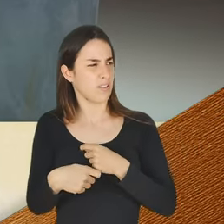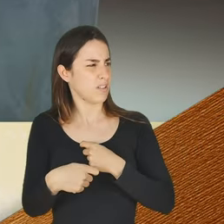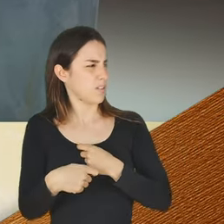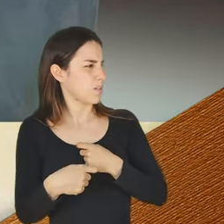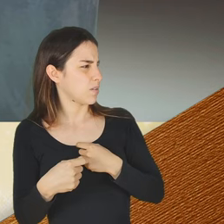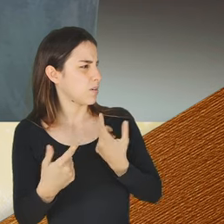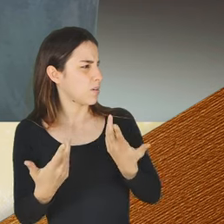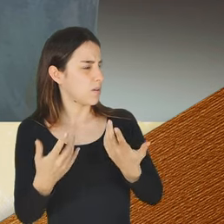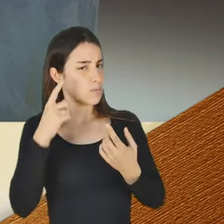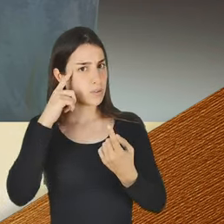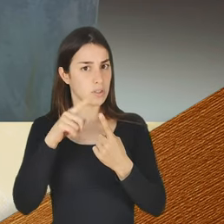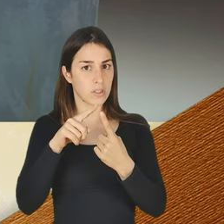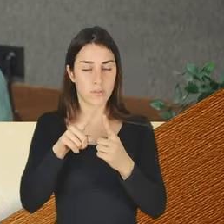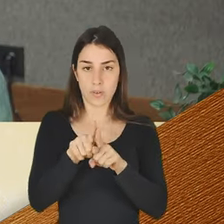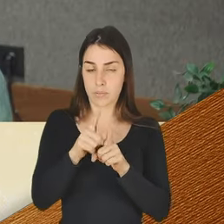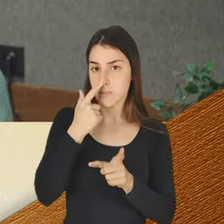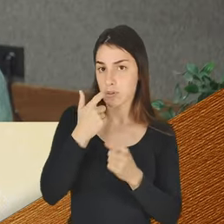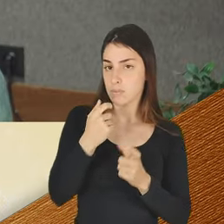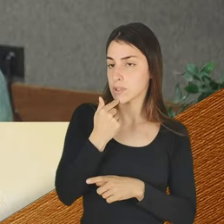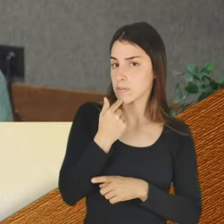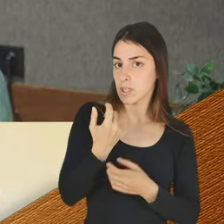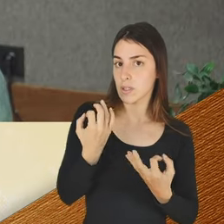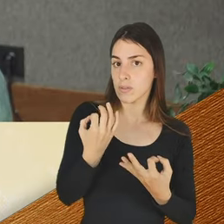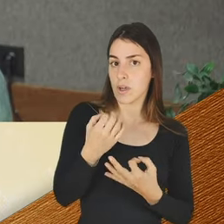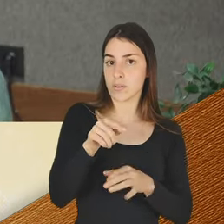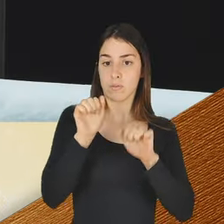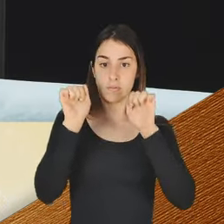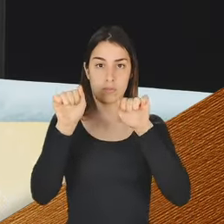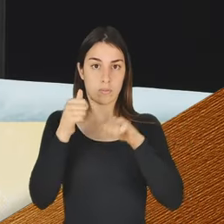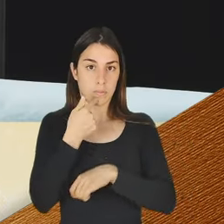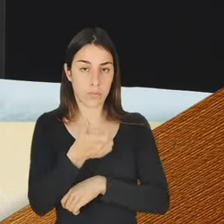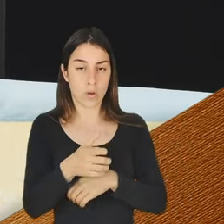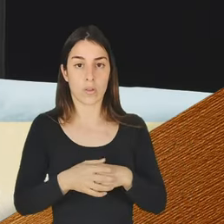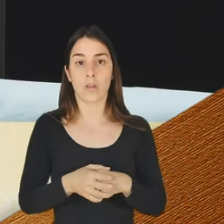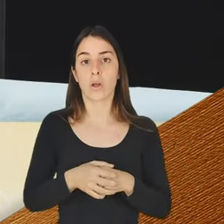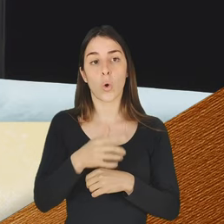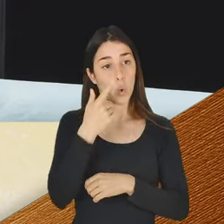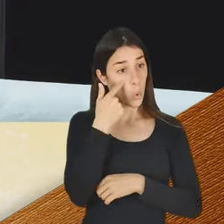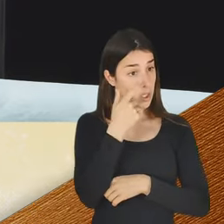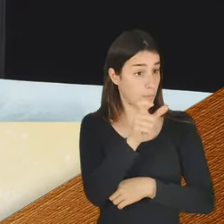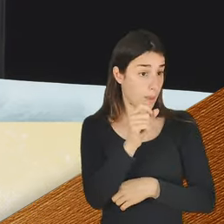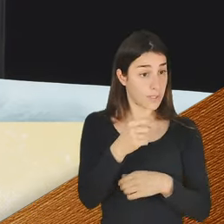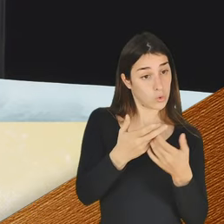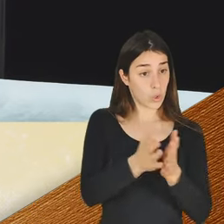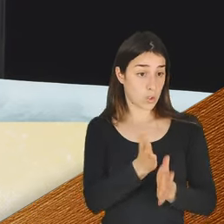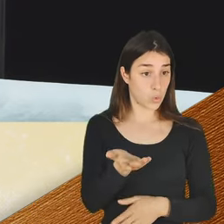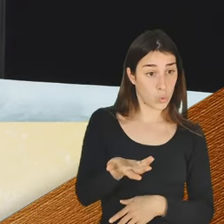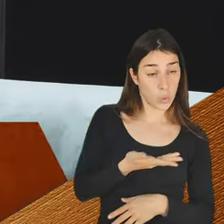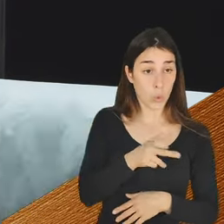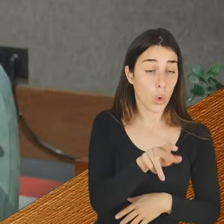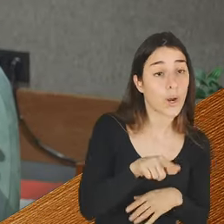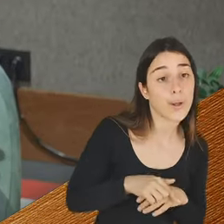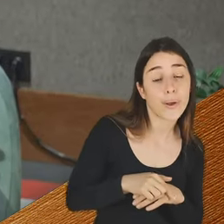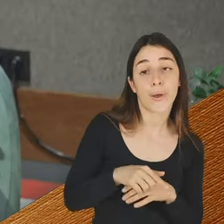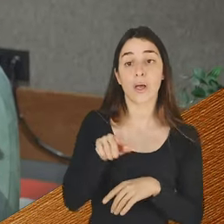considerem ofensivas, por exemplo. Ok. Vamos lá. O doutor conhece as palavras todas? Ninguém conhece as palavras todas, João, mas acho que consigo distinguir uma palavra boa de uma